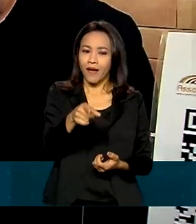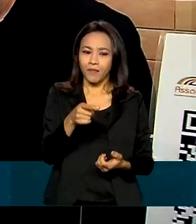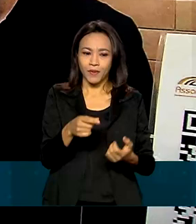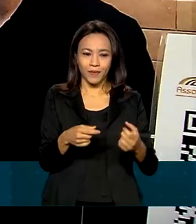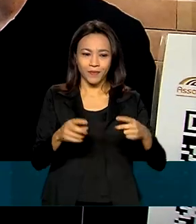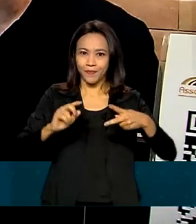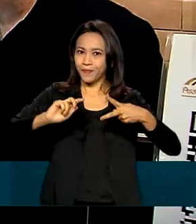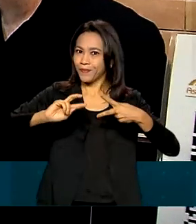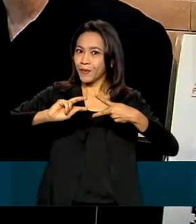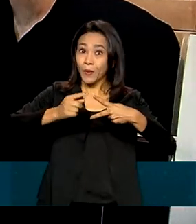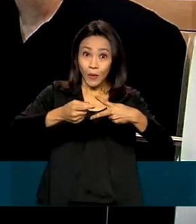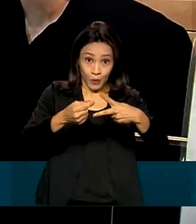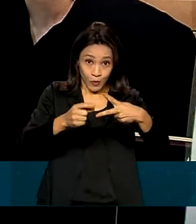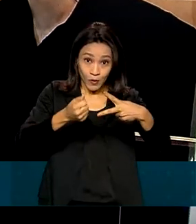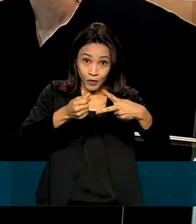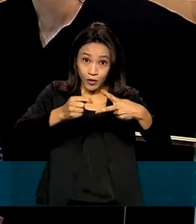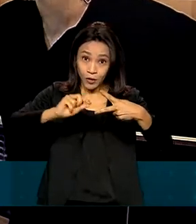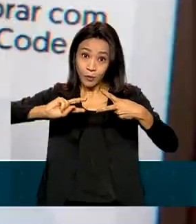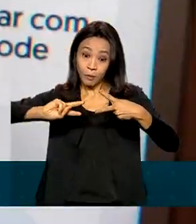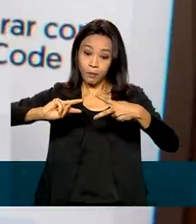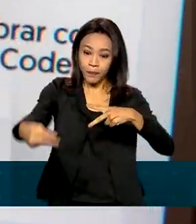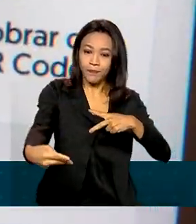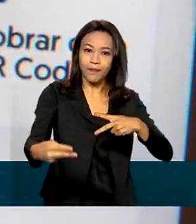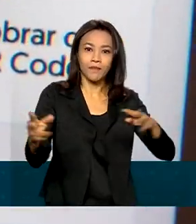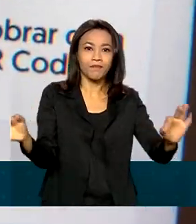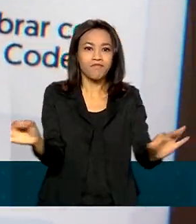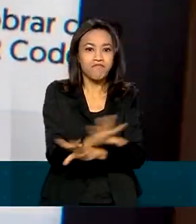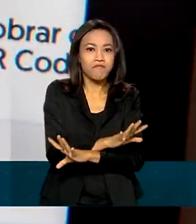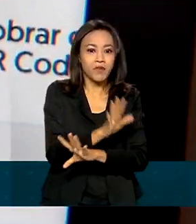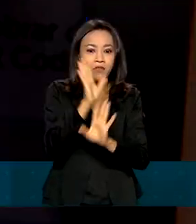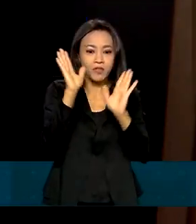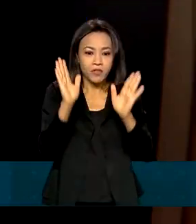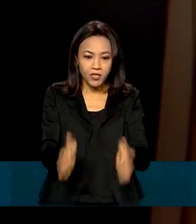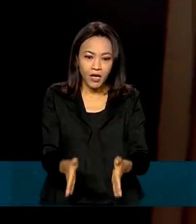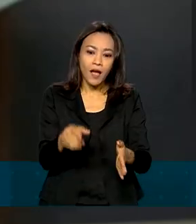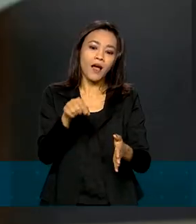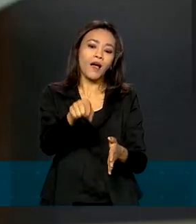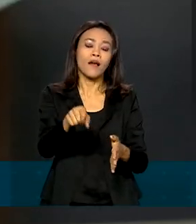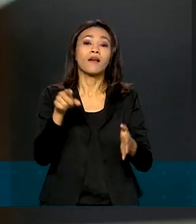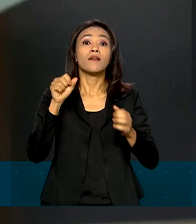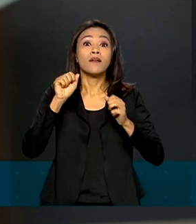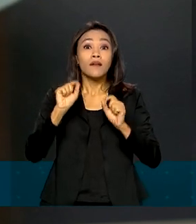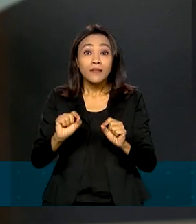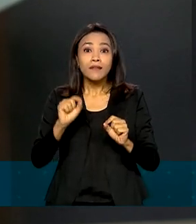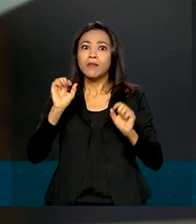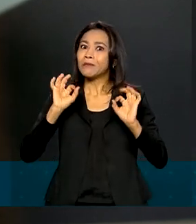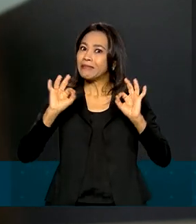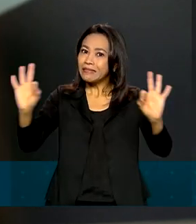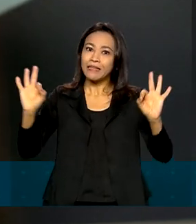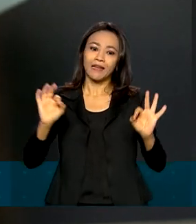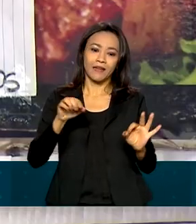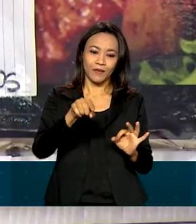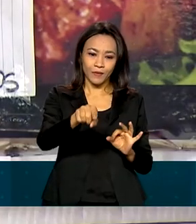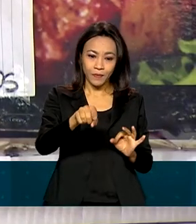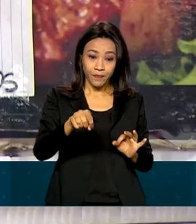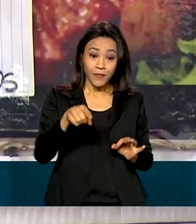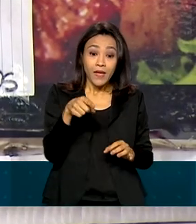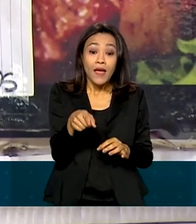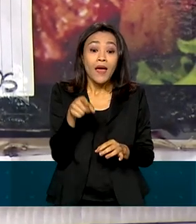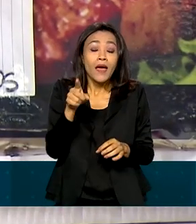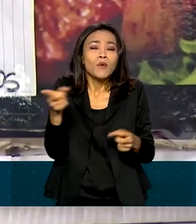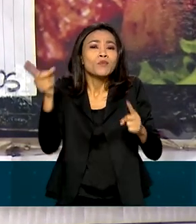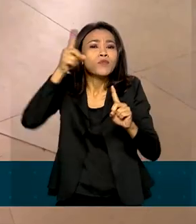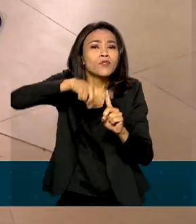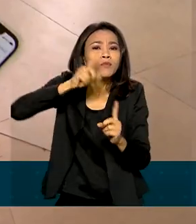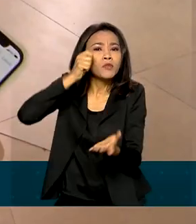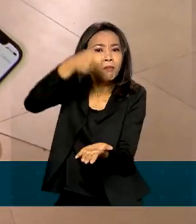O Pix foi feito. Uma forma tão ágil de resolver transações financeiras, claro, deu super certo. Afinal, é um tipo de